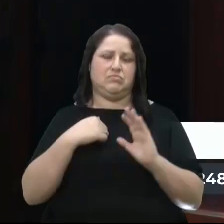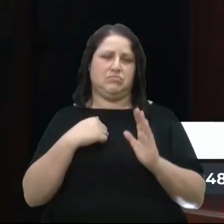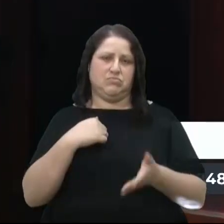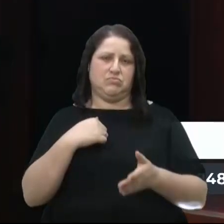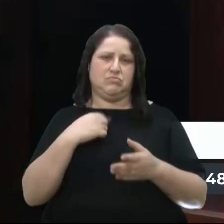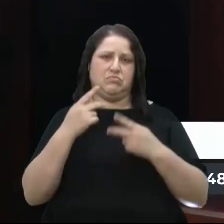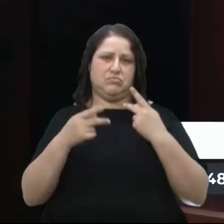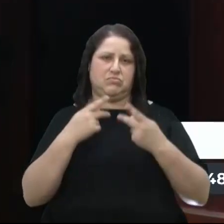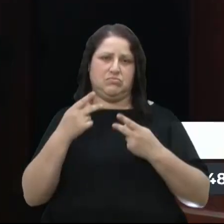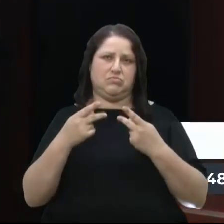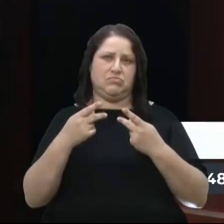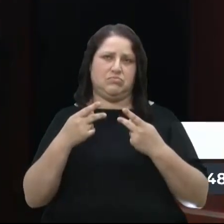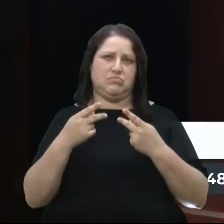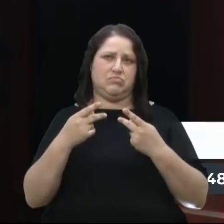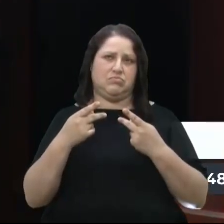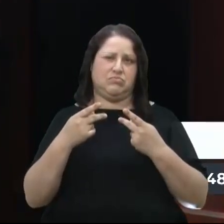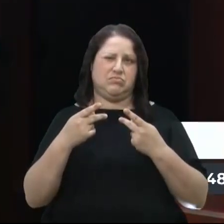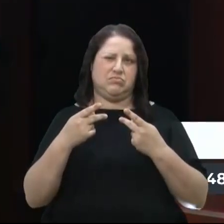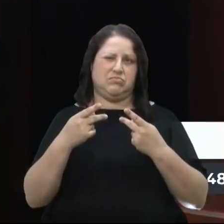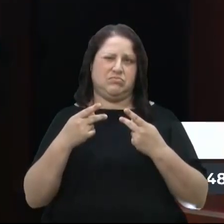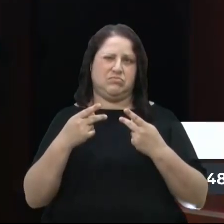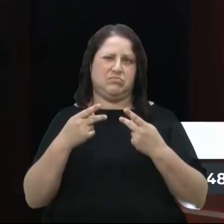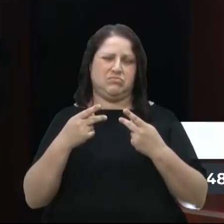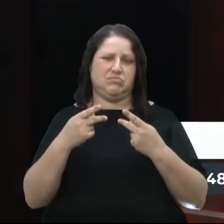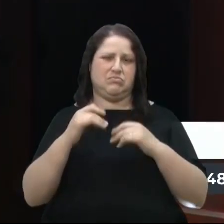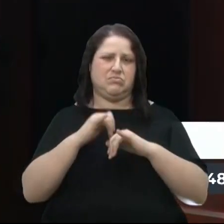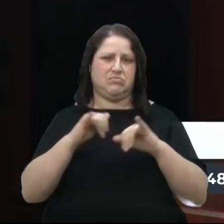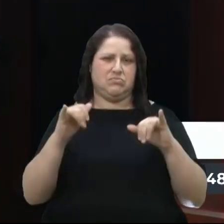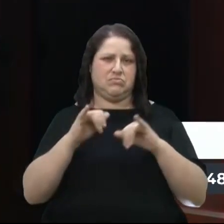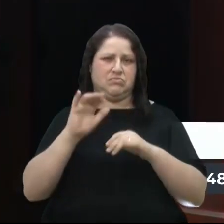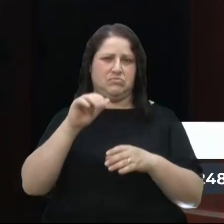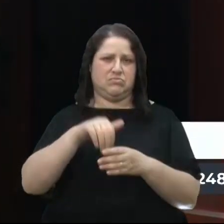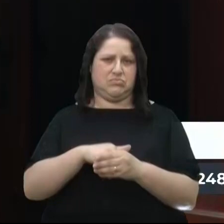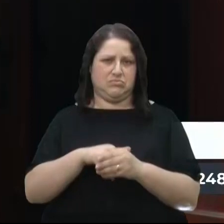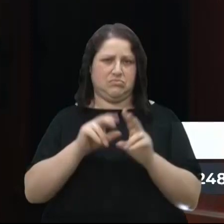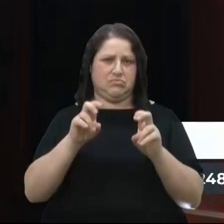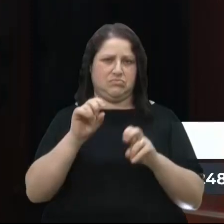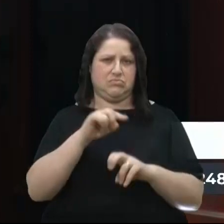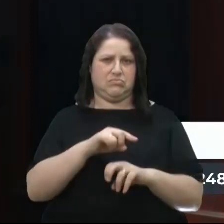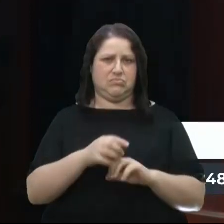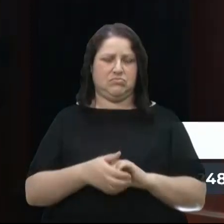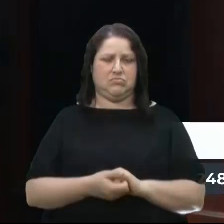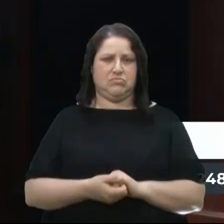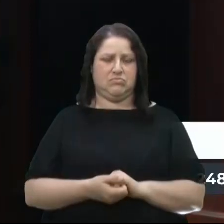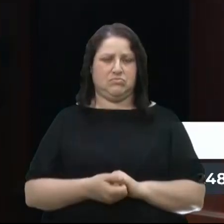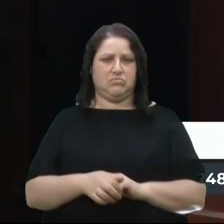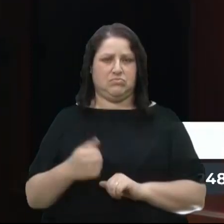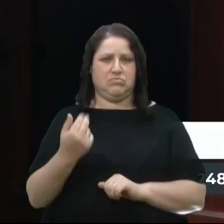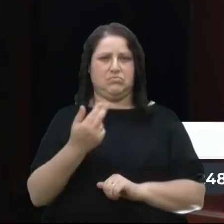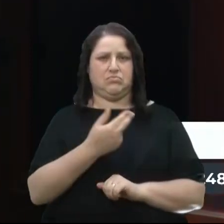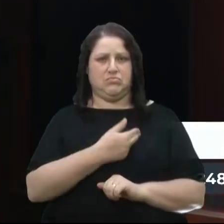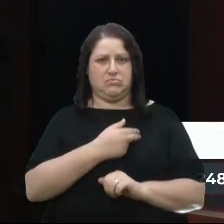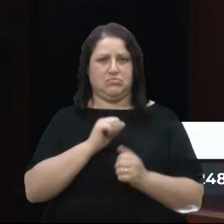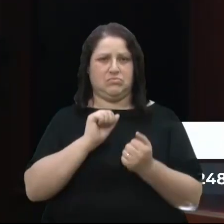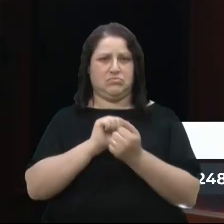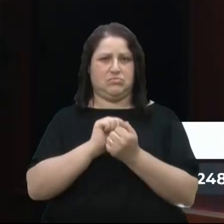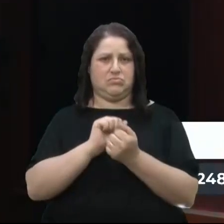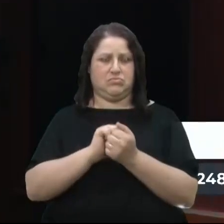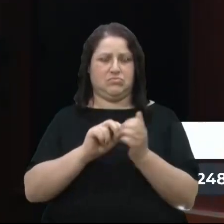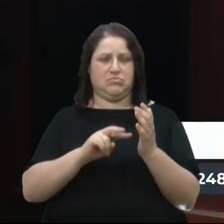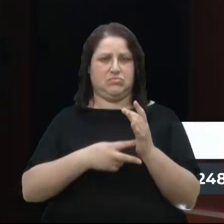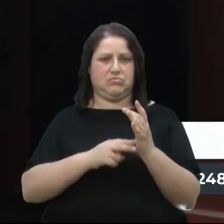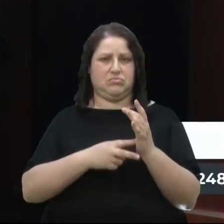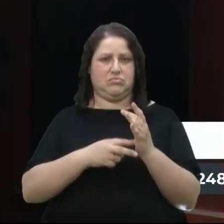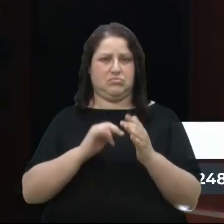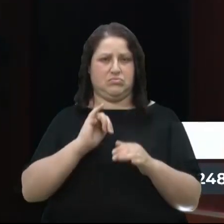na campanha eleitoral sobre isso, e nós, juntamente com os sindicatos